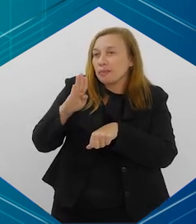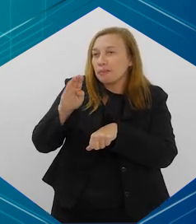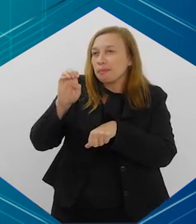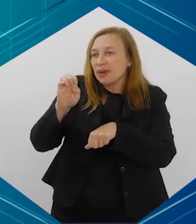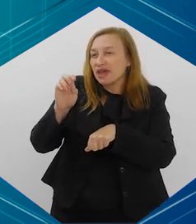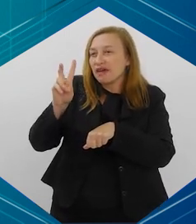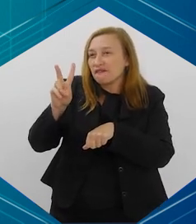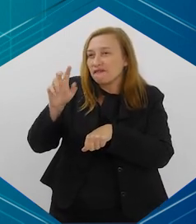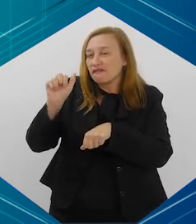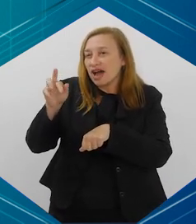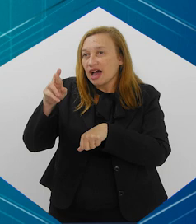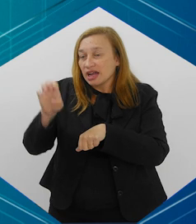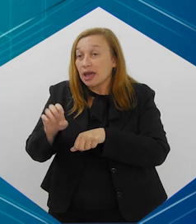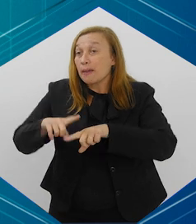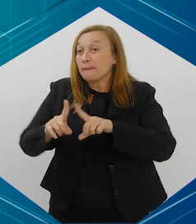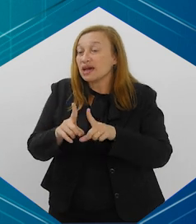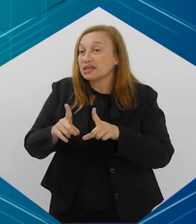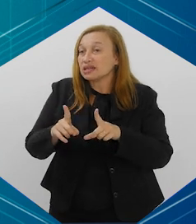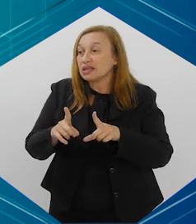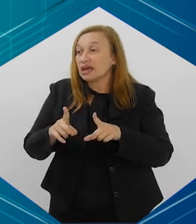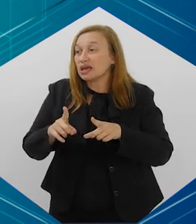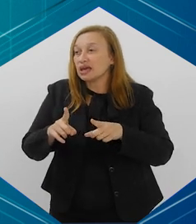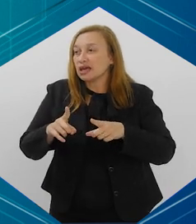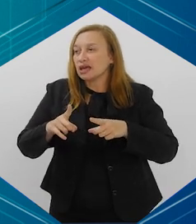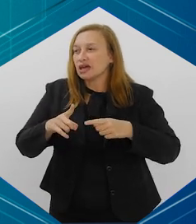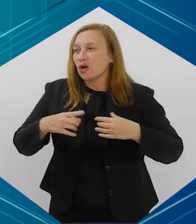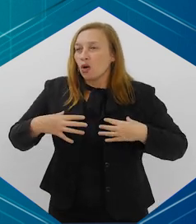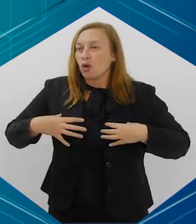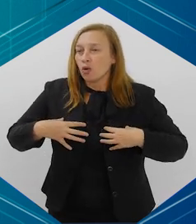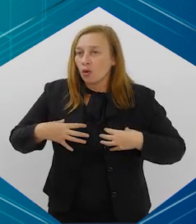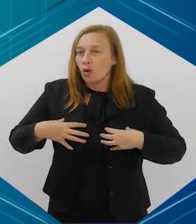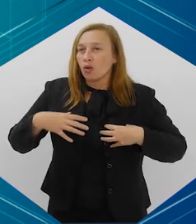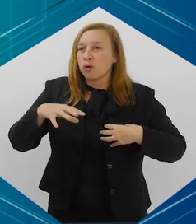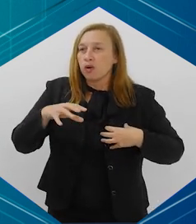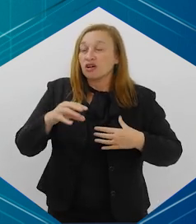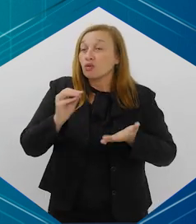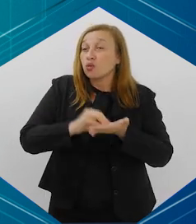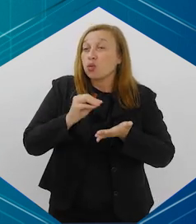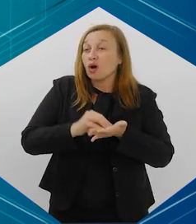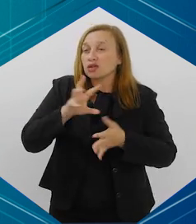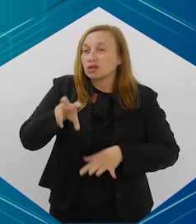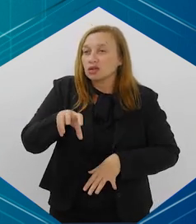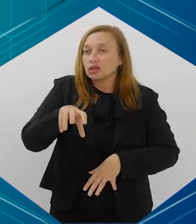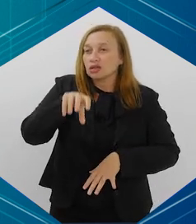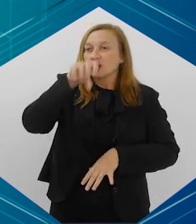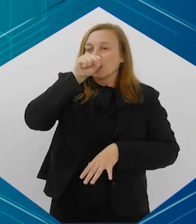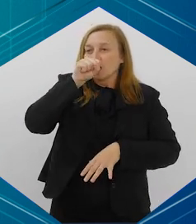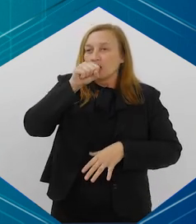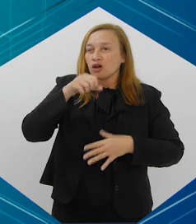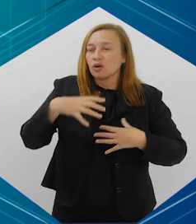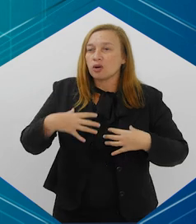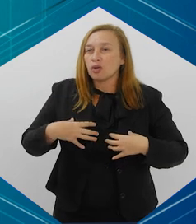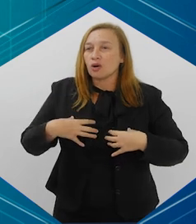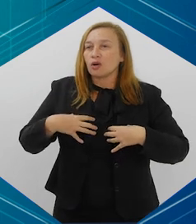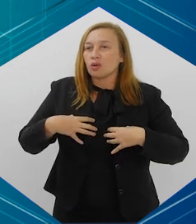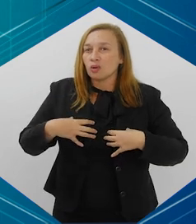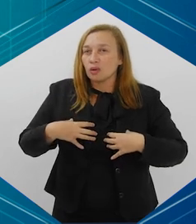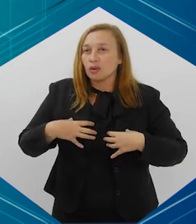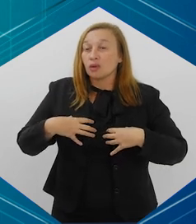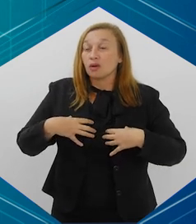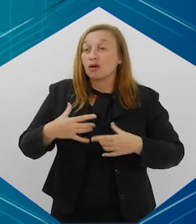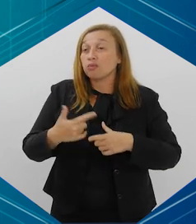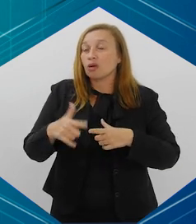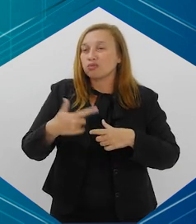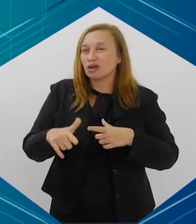né? Mas é uma insuficiência pulmonar aguda causada diretamente pelo vape. Então, uma